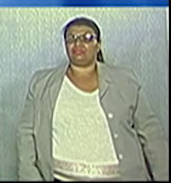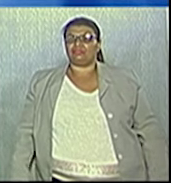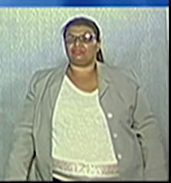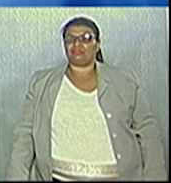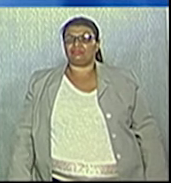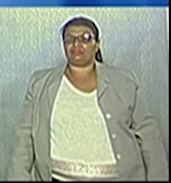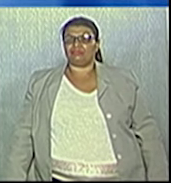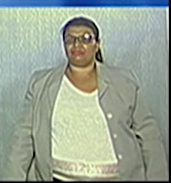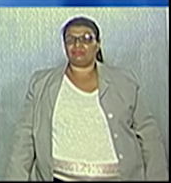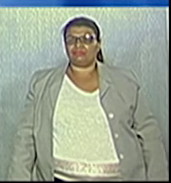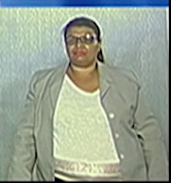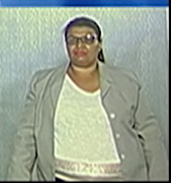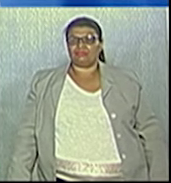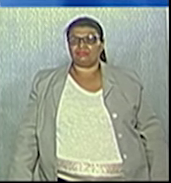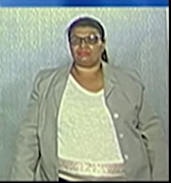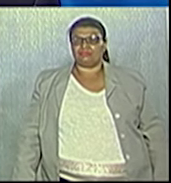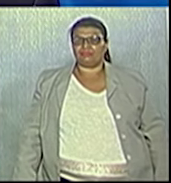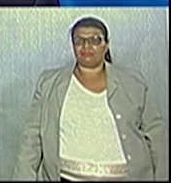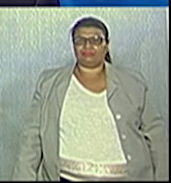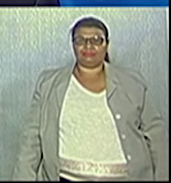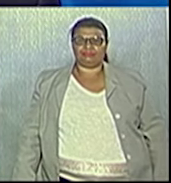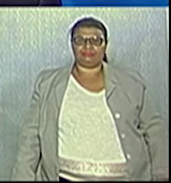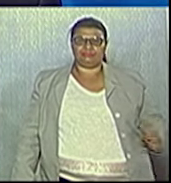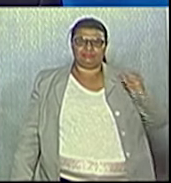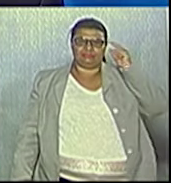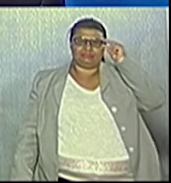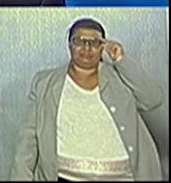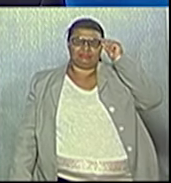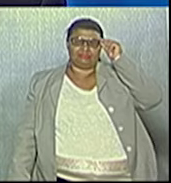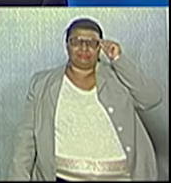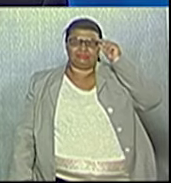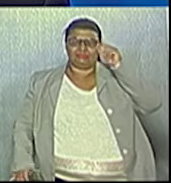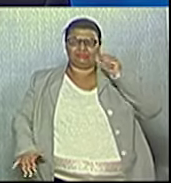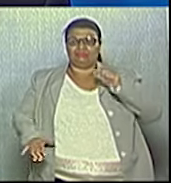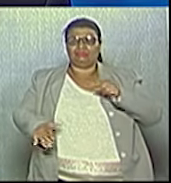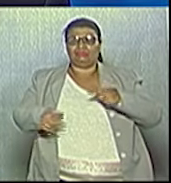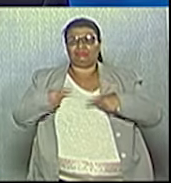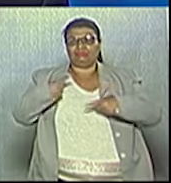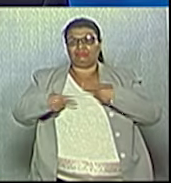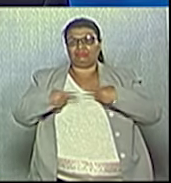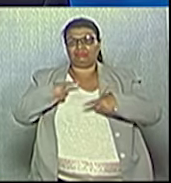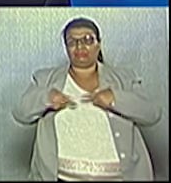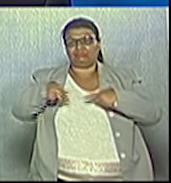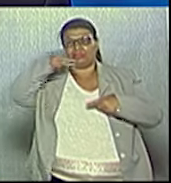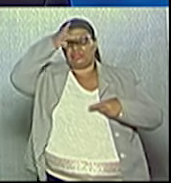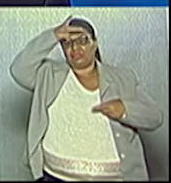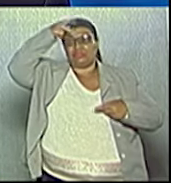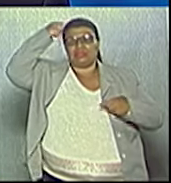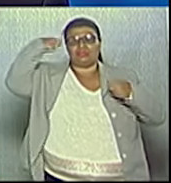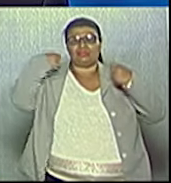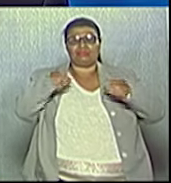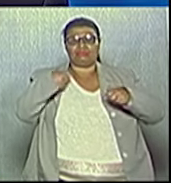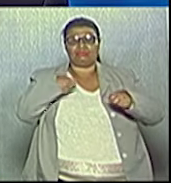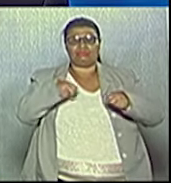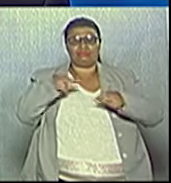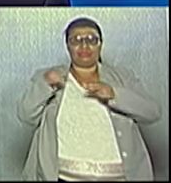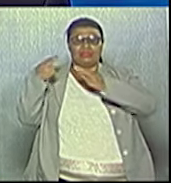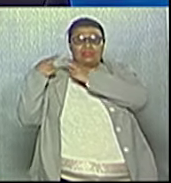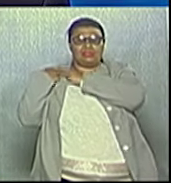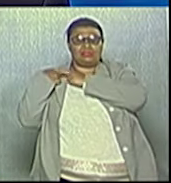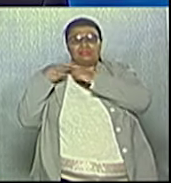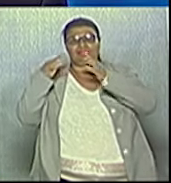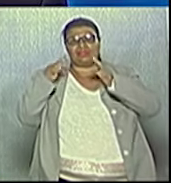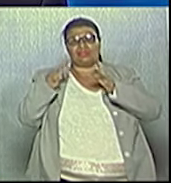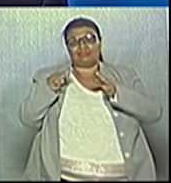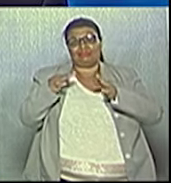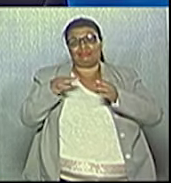segundos para a tréplica do candidato Emerson Goulart. As políticas públicas têm que ser tratadas com mais responsabilidade. Aqui vai aparecer um monte de promessa.